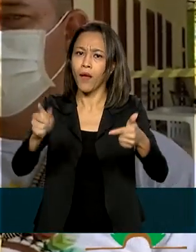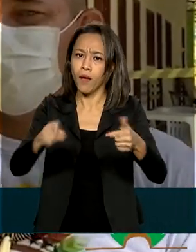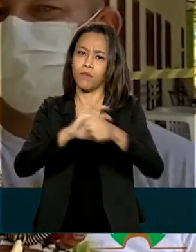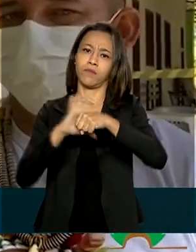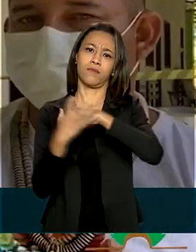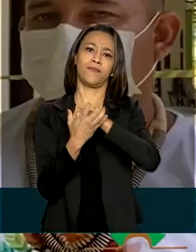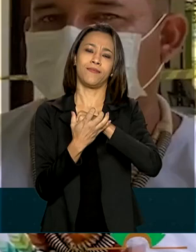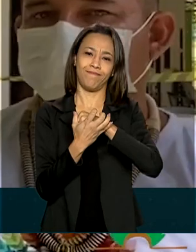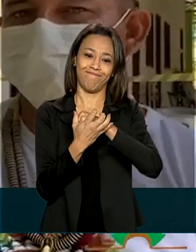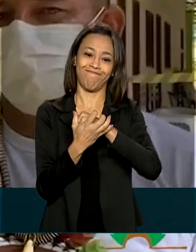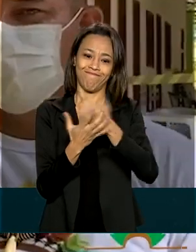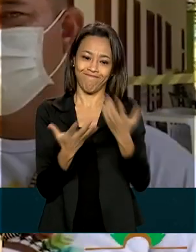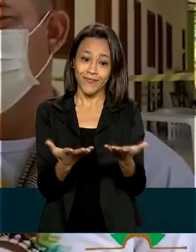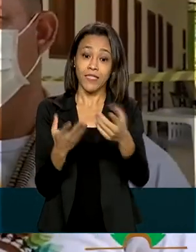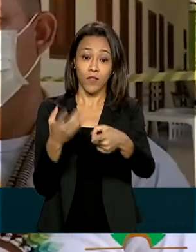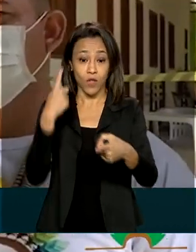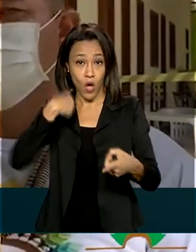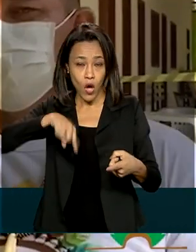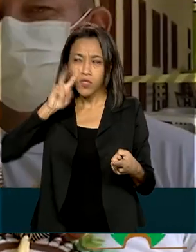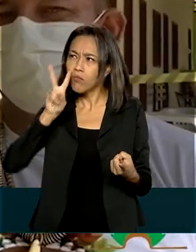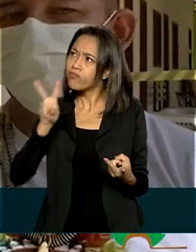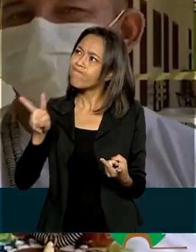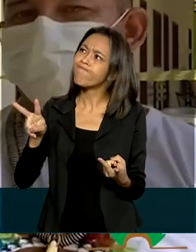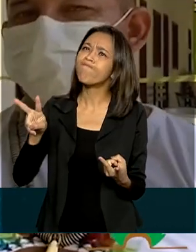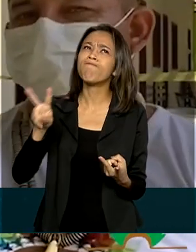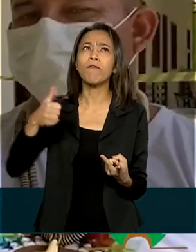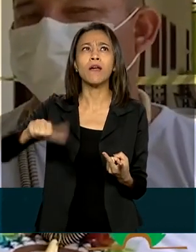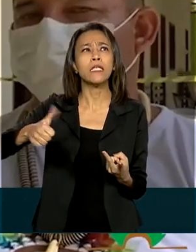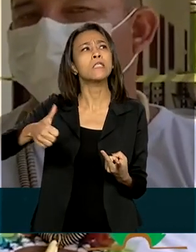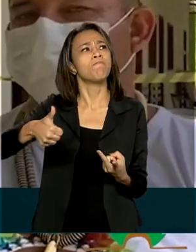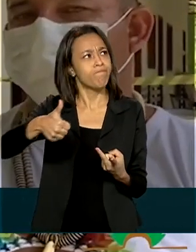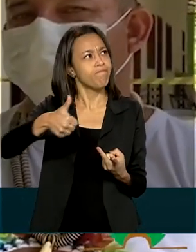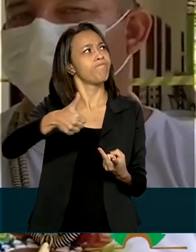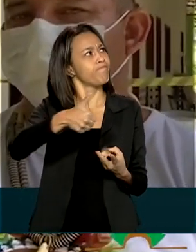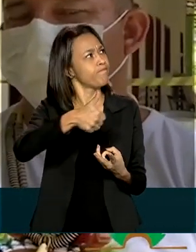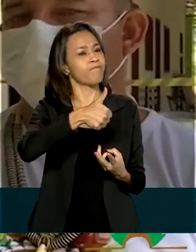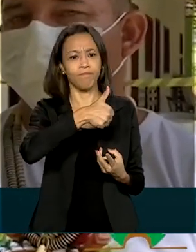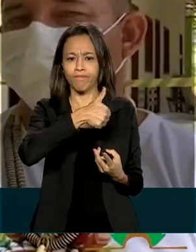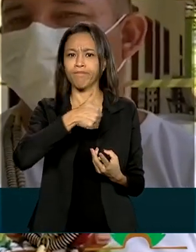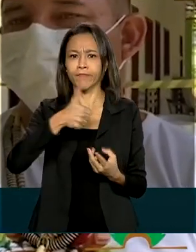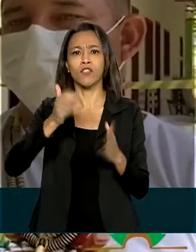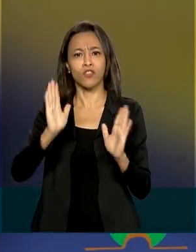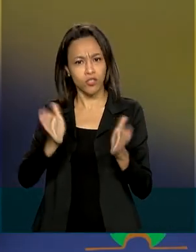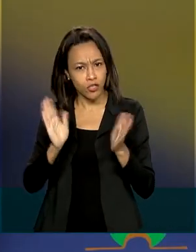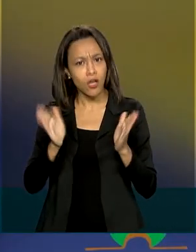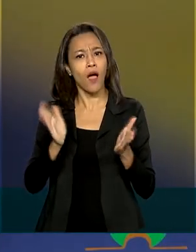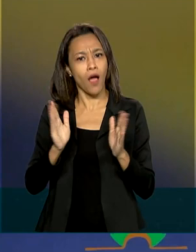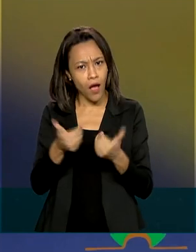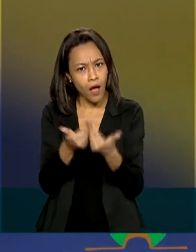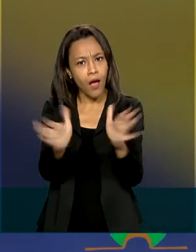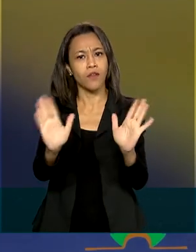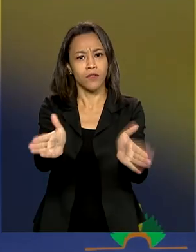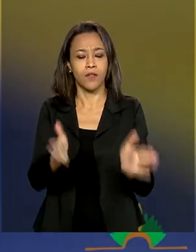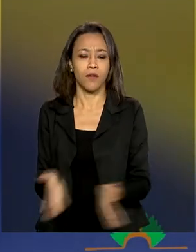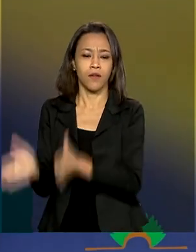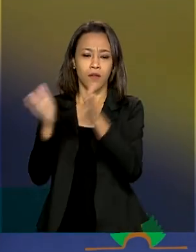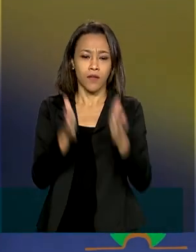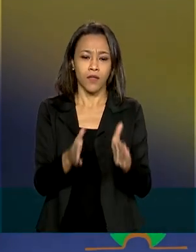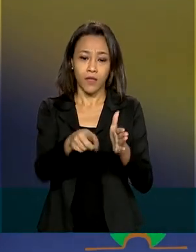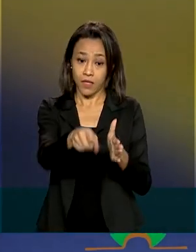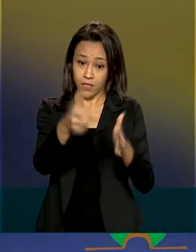Rio Negro. Nós estamos avaliando aqui as instalações, a unidade já está em funcionamento. Que tudo surge